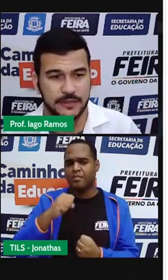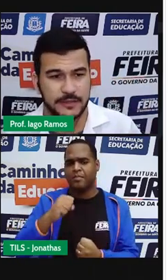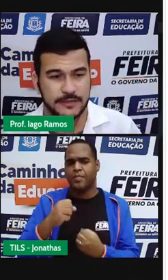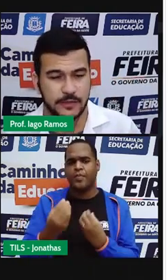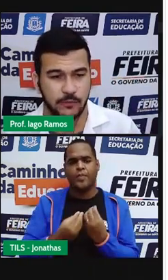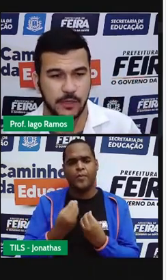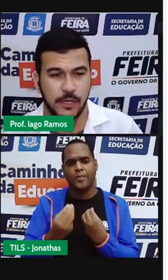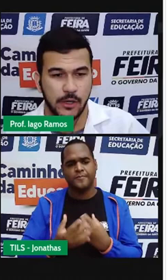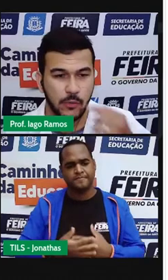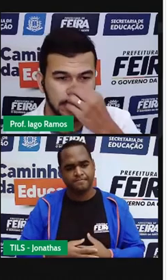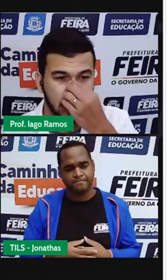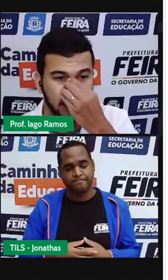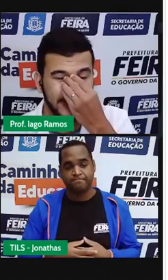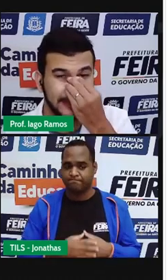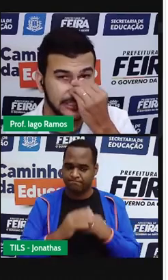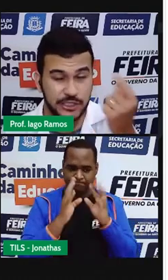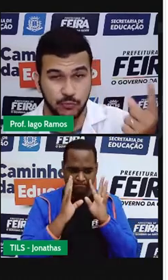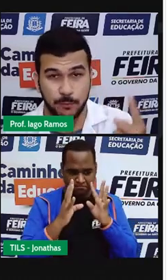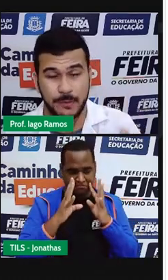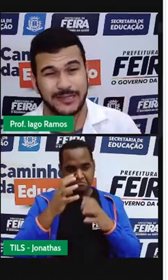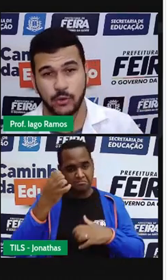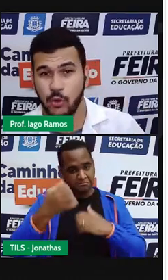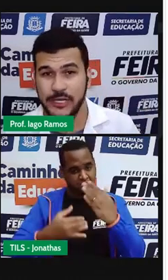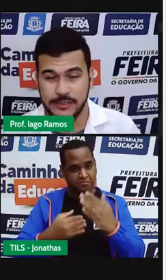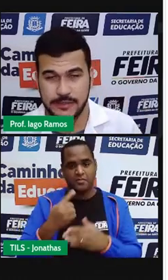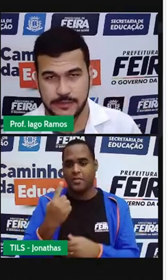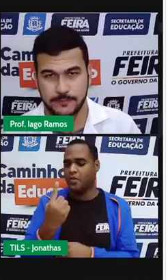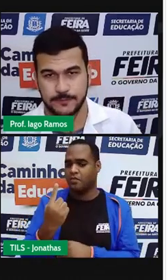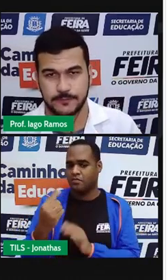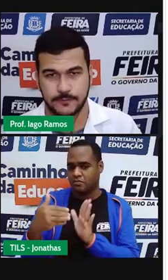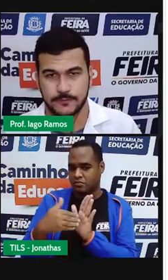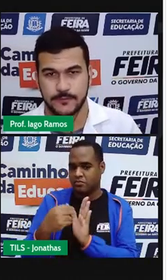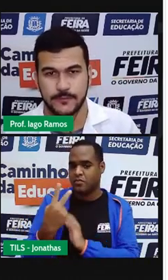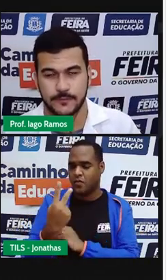Presta atenção. Quando aumenta de um para dois,